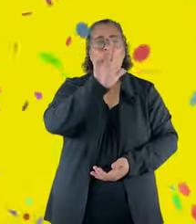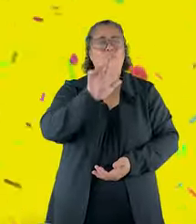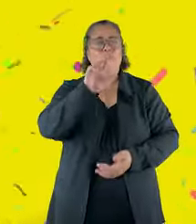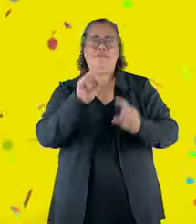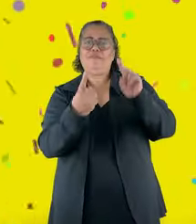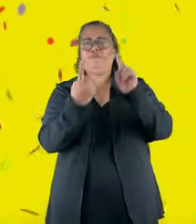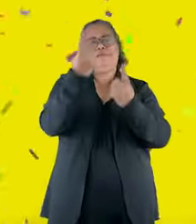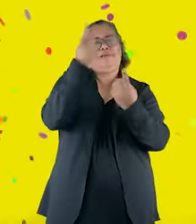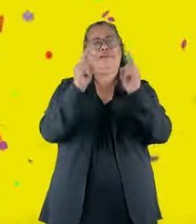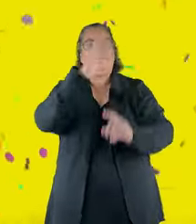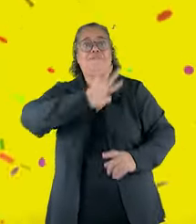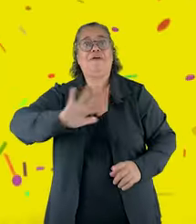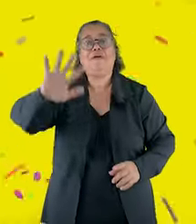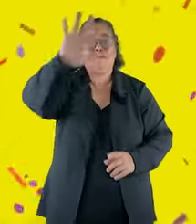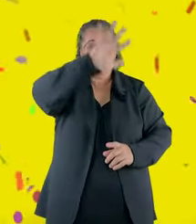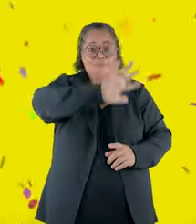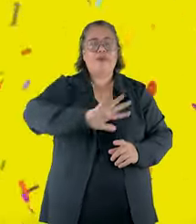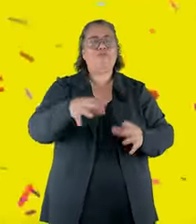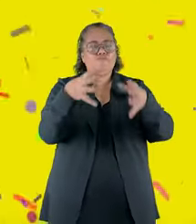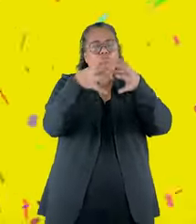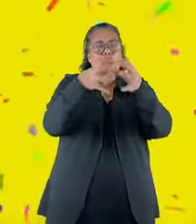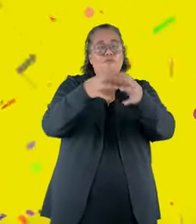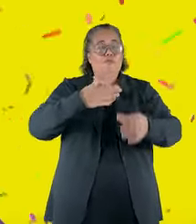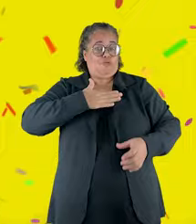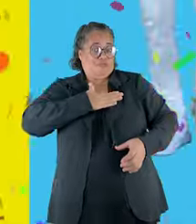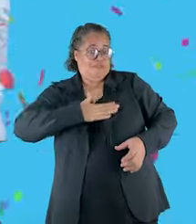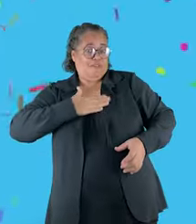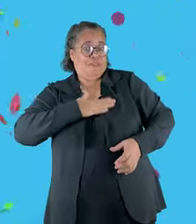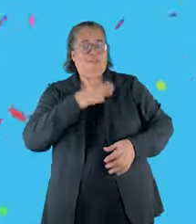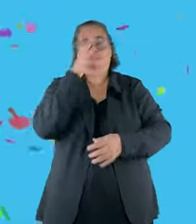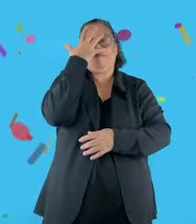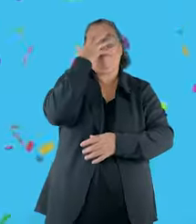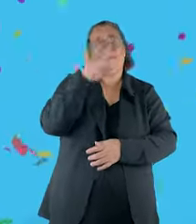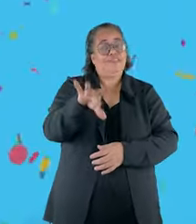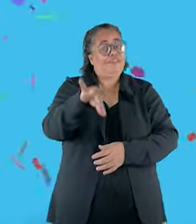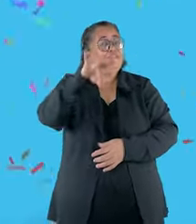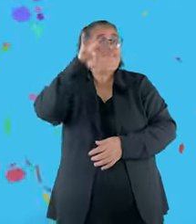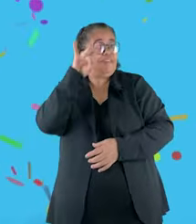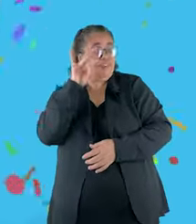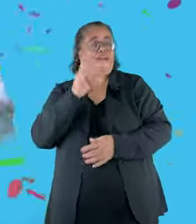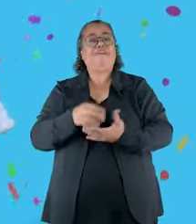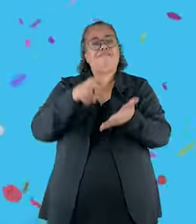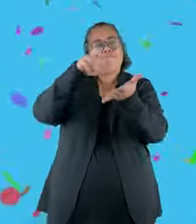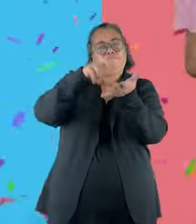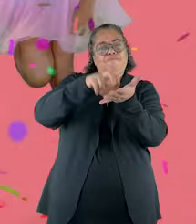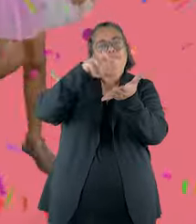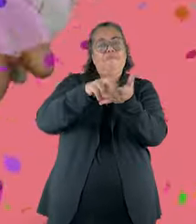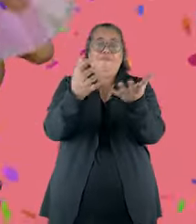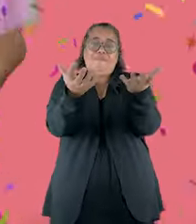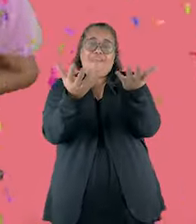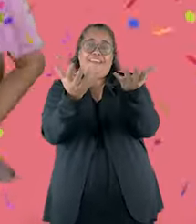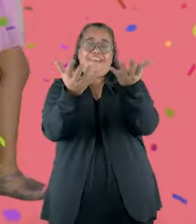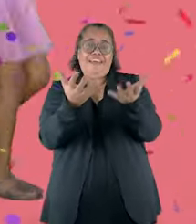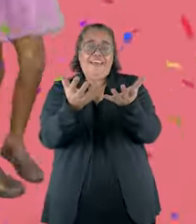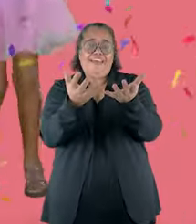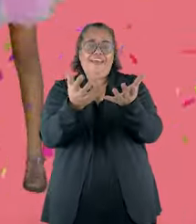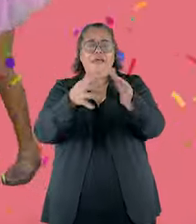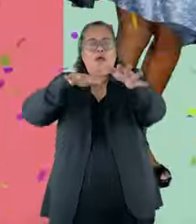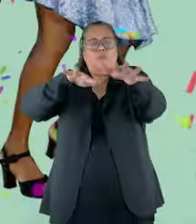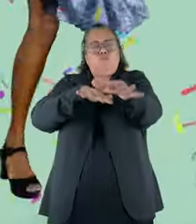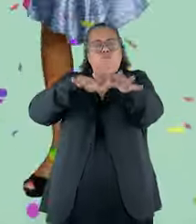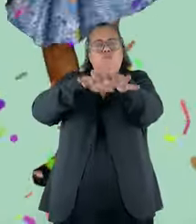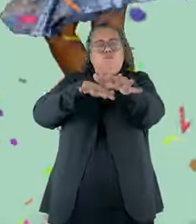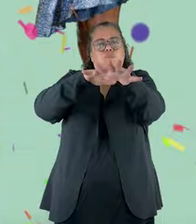Uberlândia tem carnaval pra todo mundo, tem bloquinho pra quem é de bloquinho, tem baile de máscara pra quem é de baile de máscara, tem matinê pra quem é de